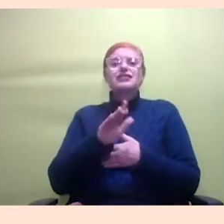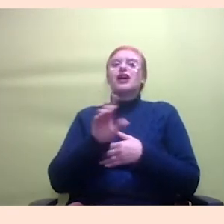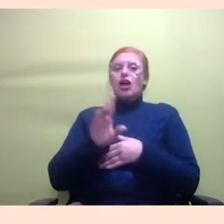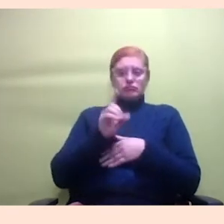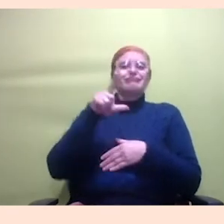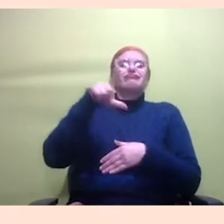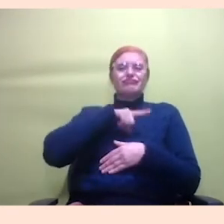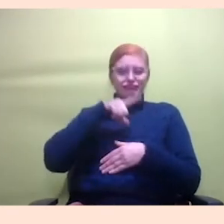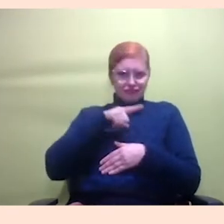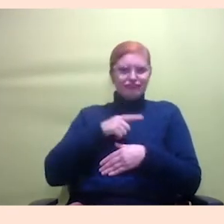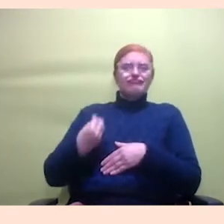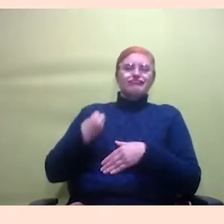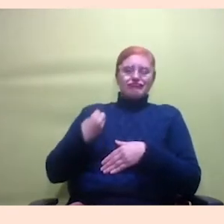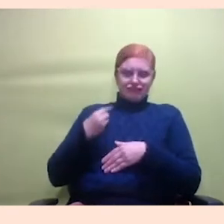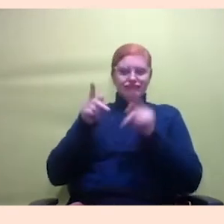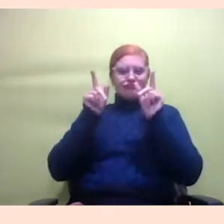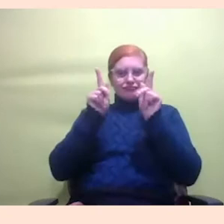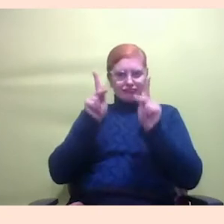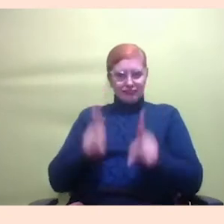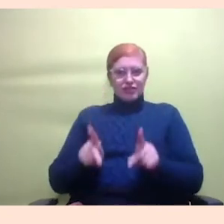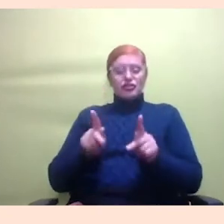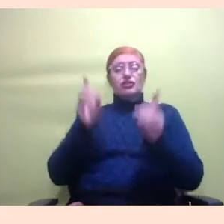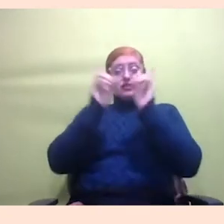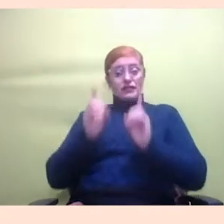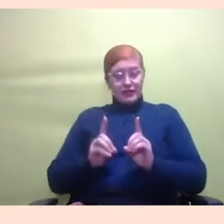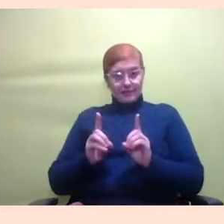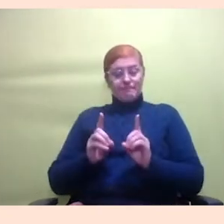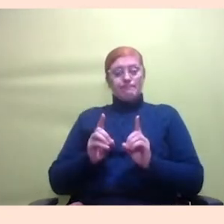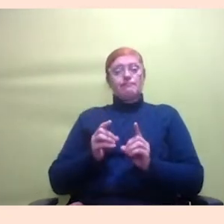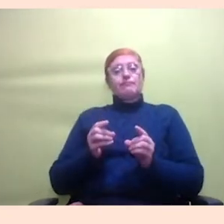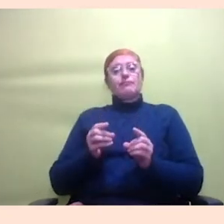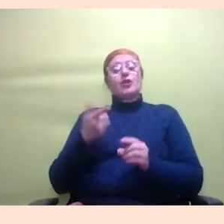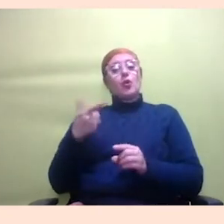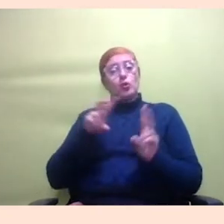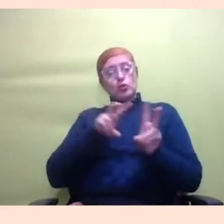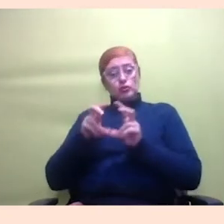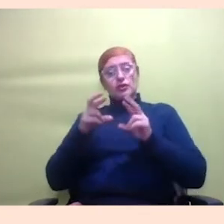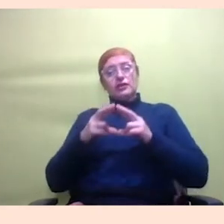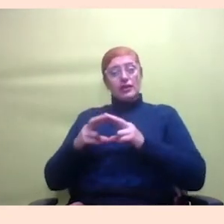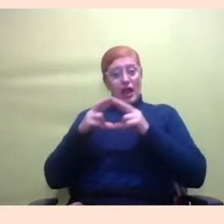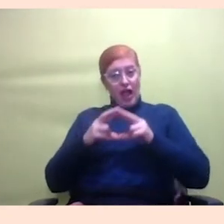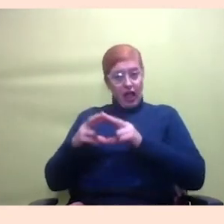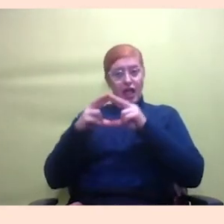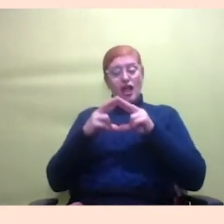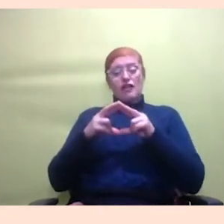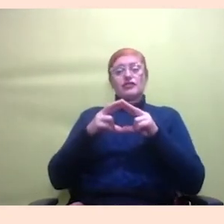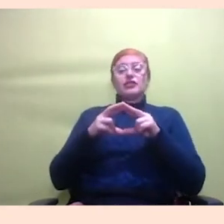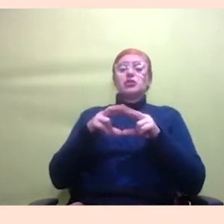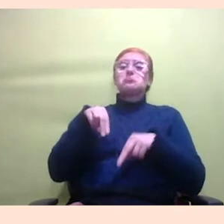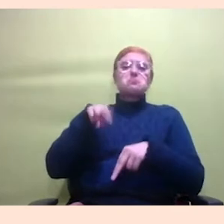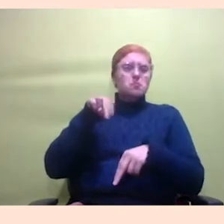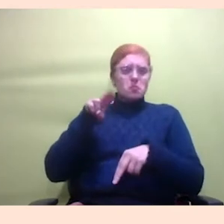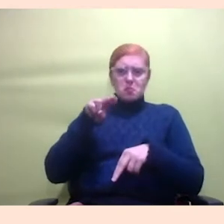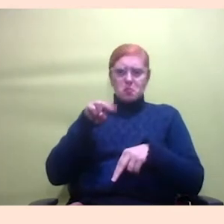a parte do drive por alguma sorte e também porque provavelmente a gente não é muito conhecida ninguém nunca atacou o nosso